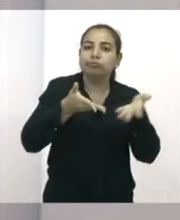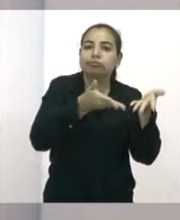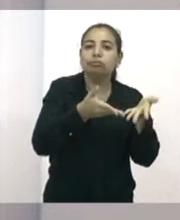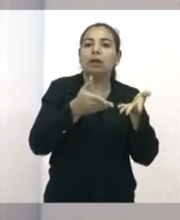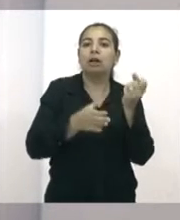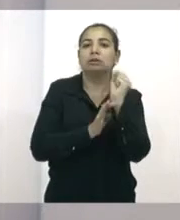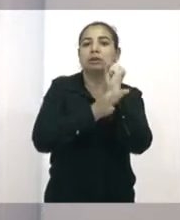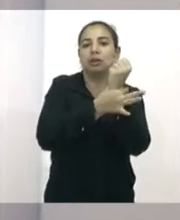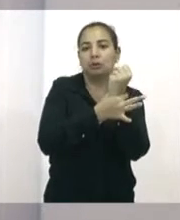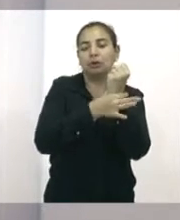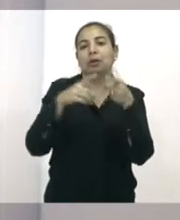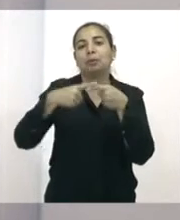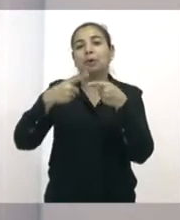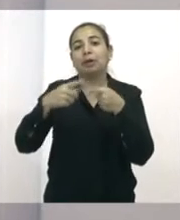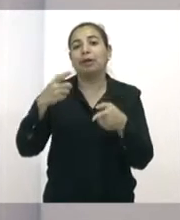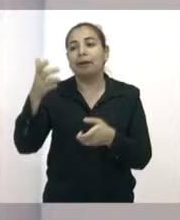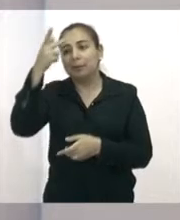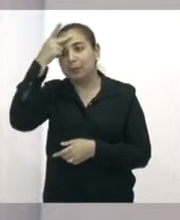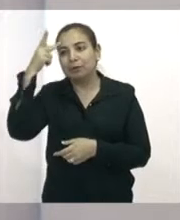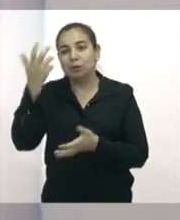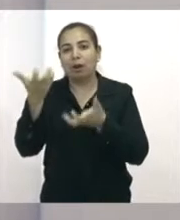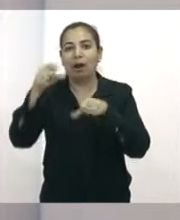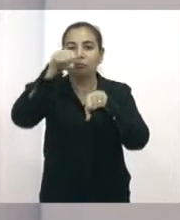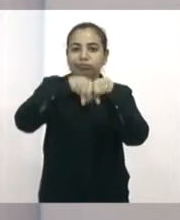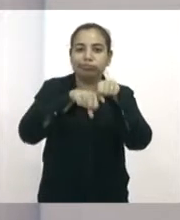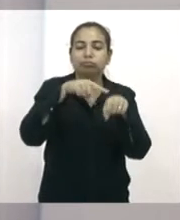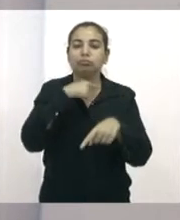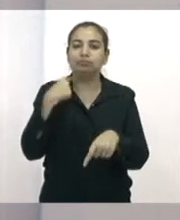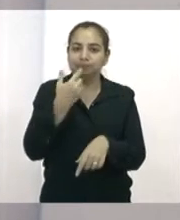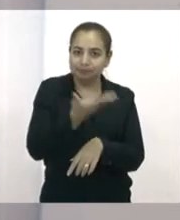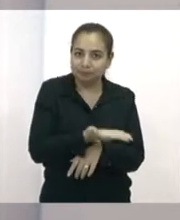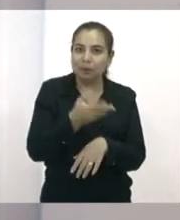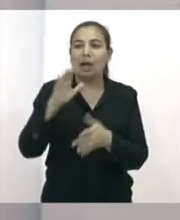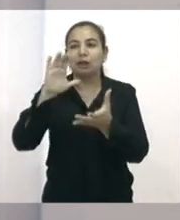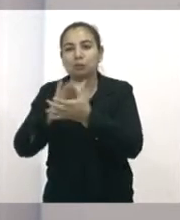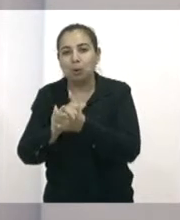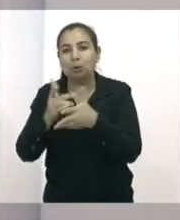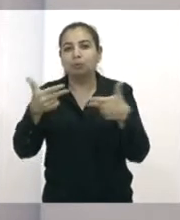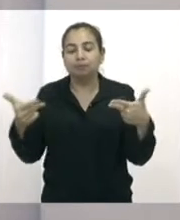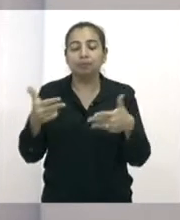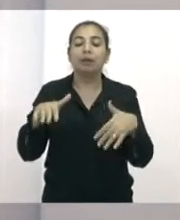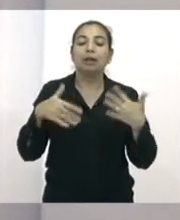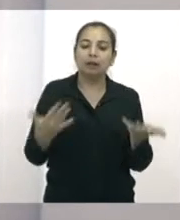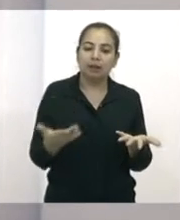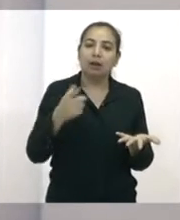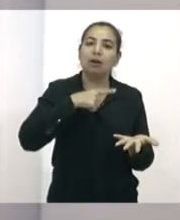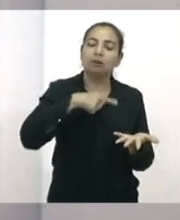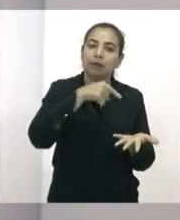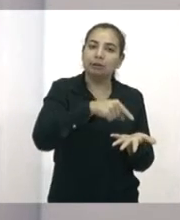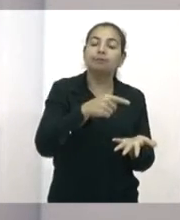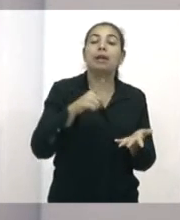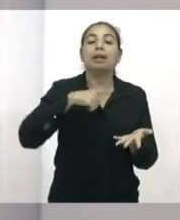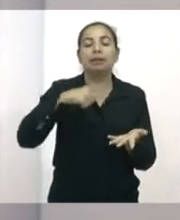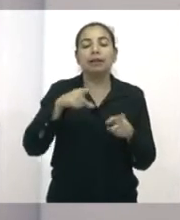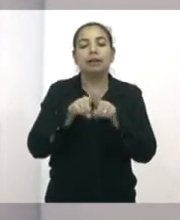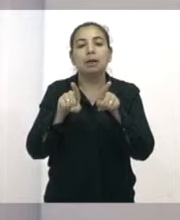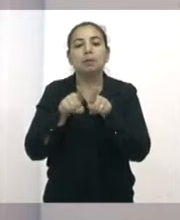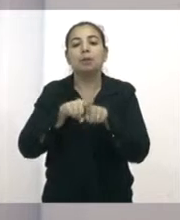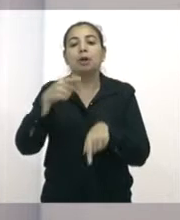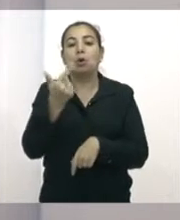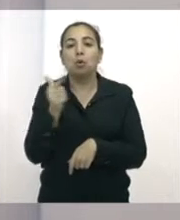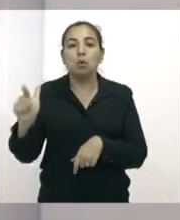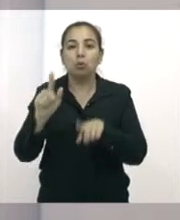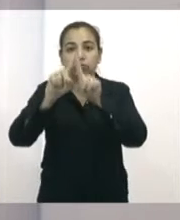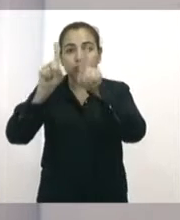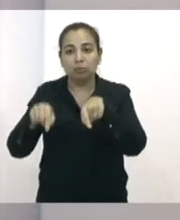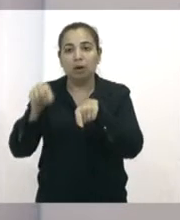apresentados, né, para garantir os direitos das mulheres. Aí eu posso ressaltar, por exemplo, a indicação já aprovada para que esteja criado